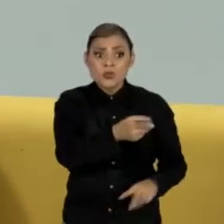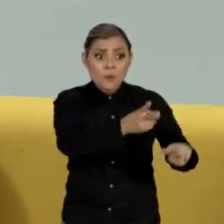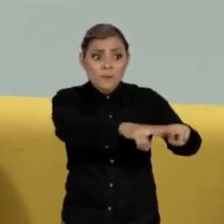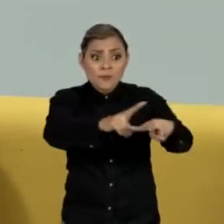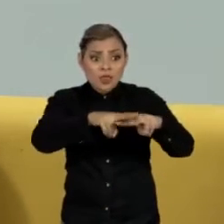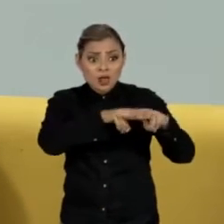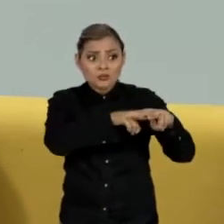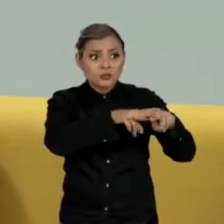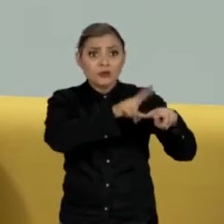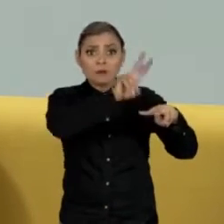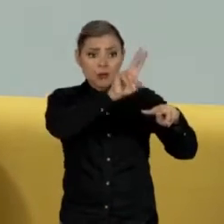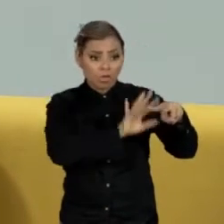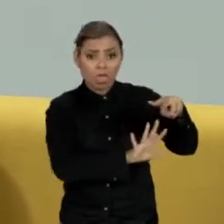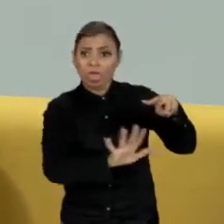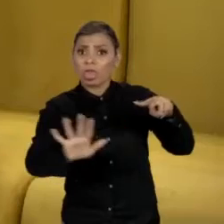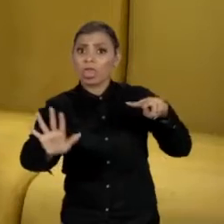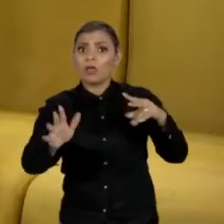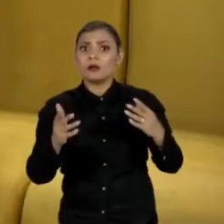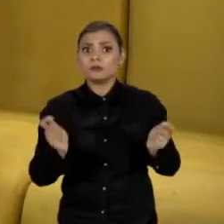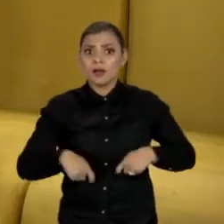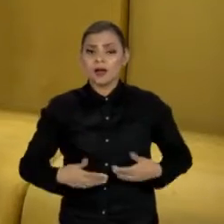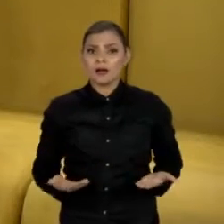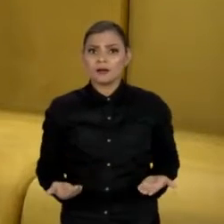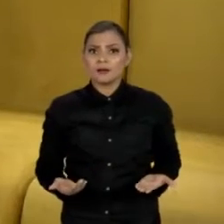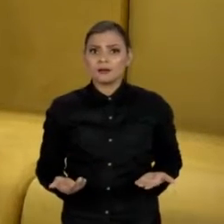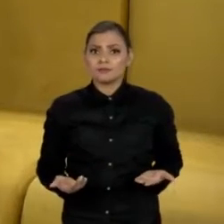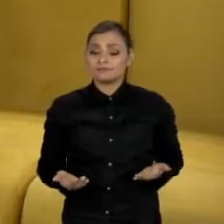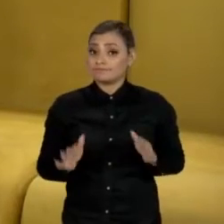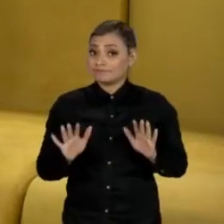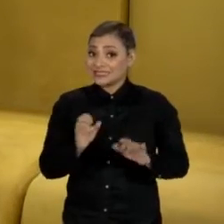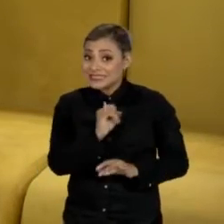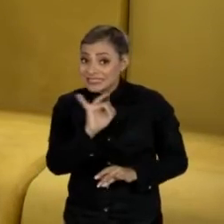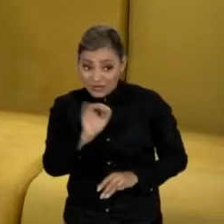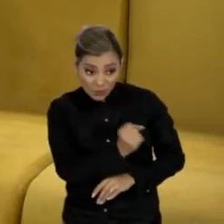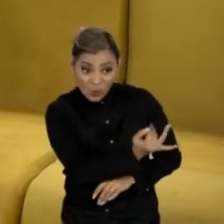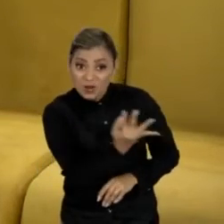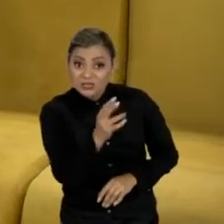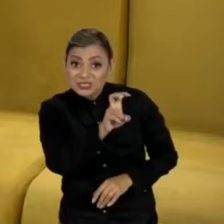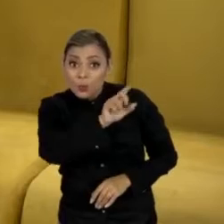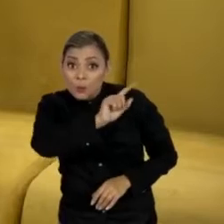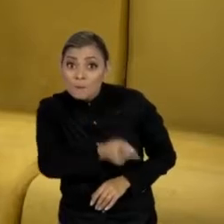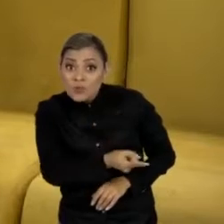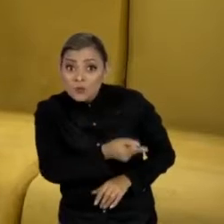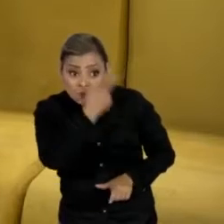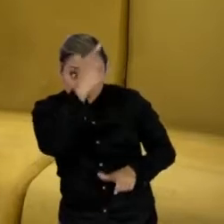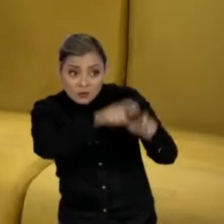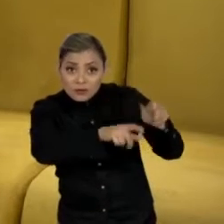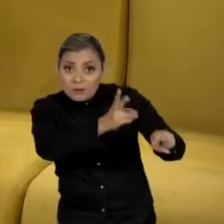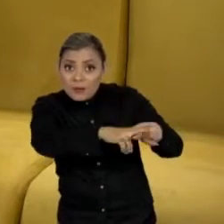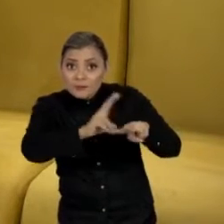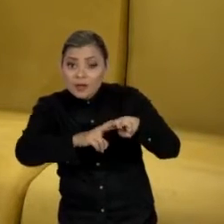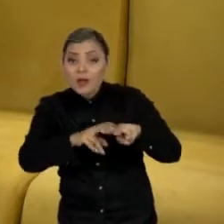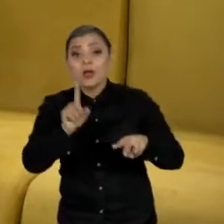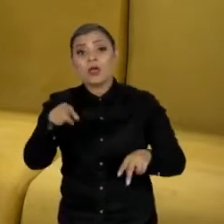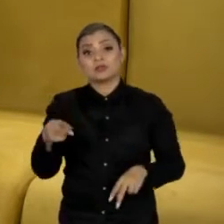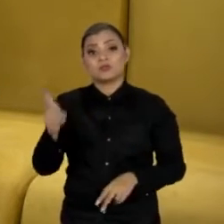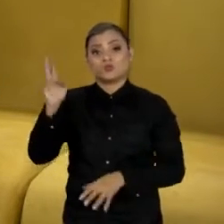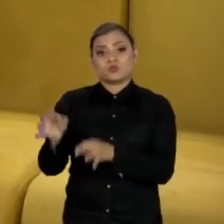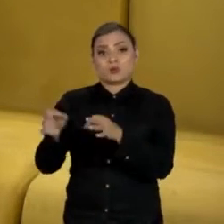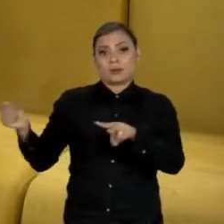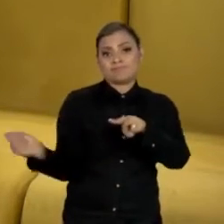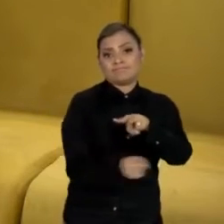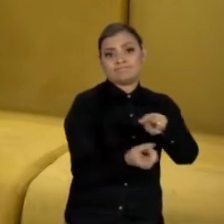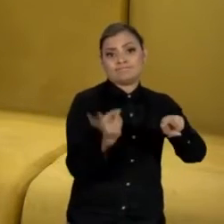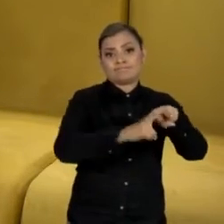Conselho Nacional de Justiça. Se esse número é o número de mandados de prisão em segundo grau expedidos